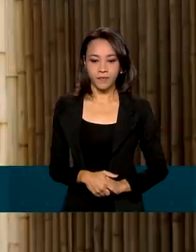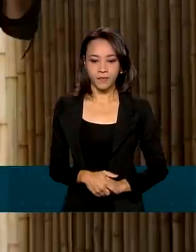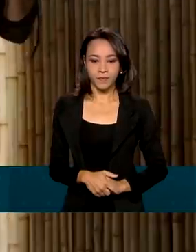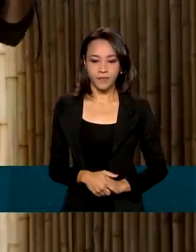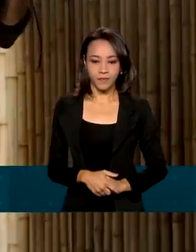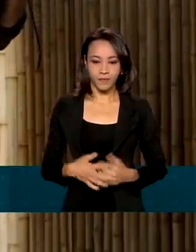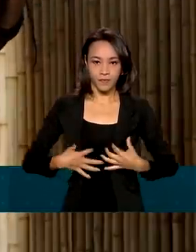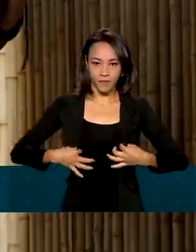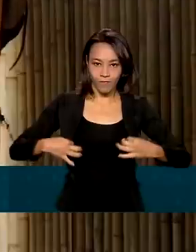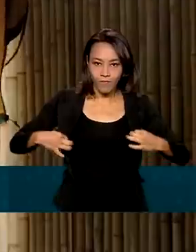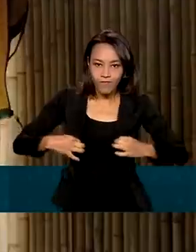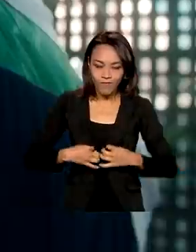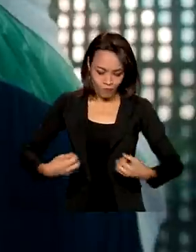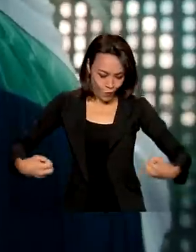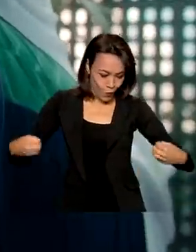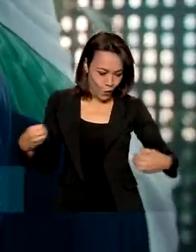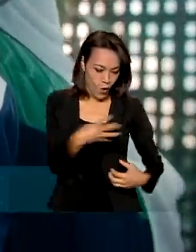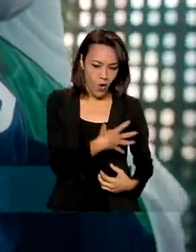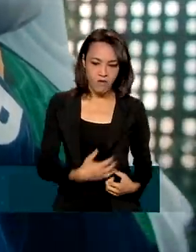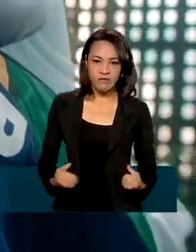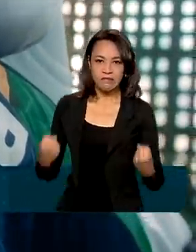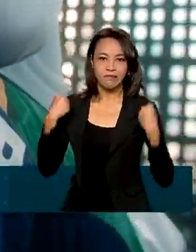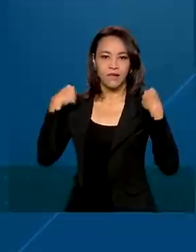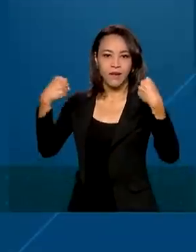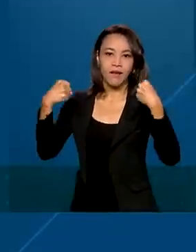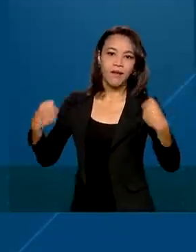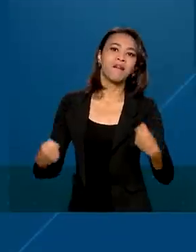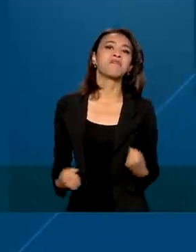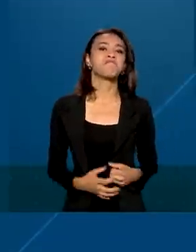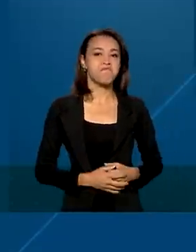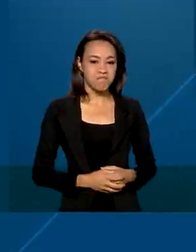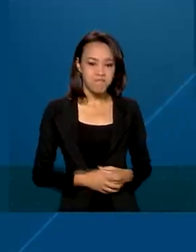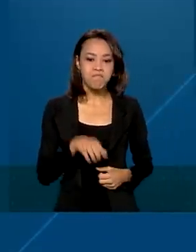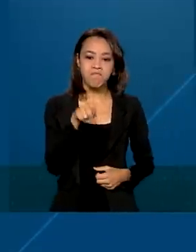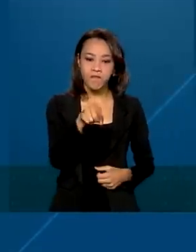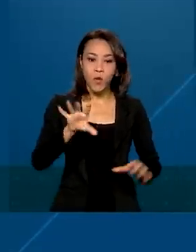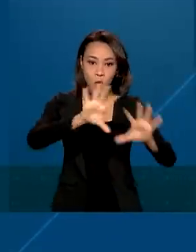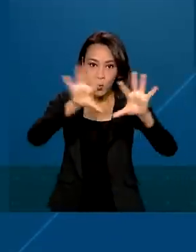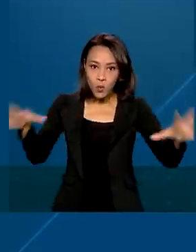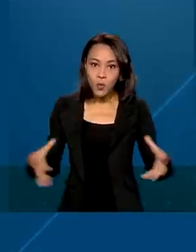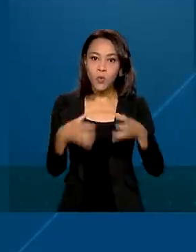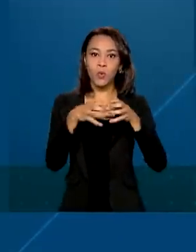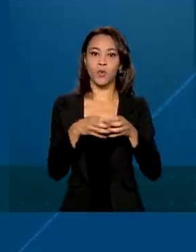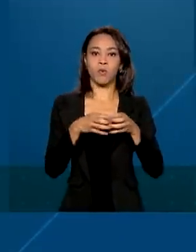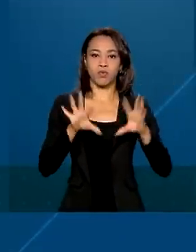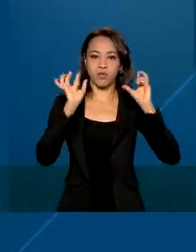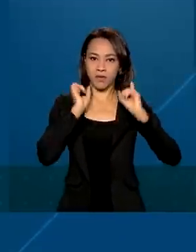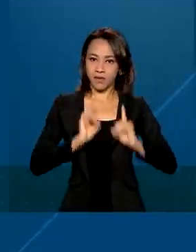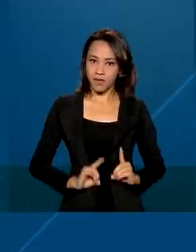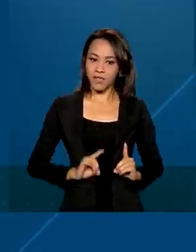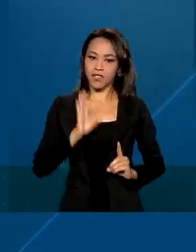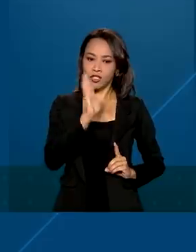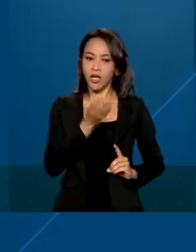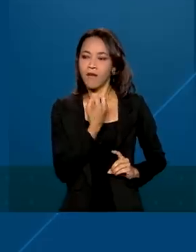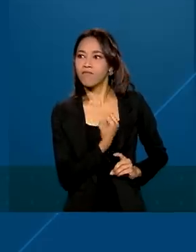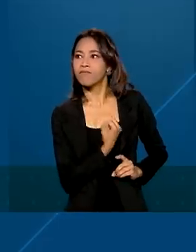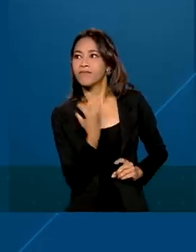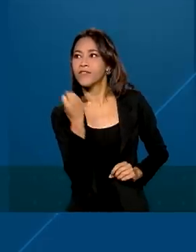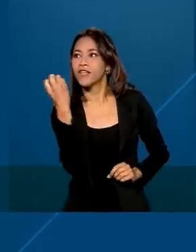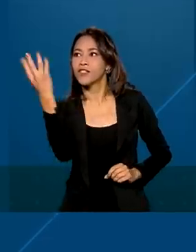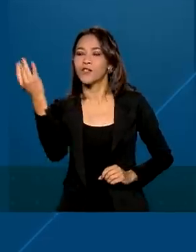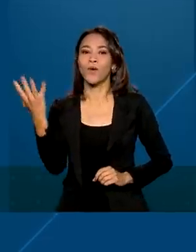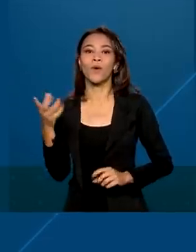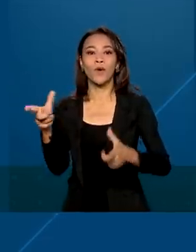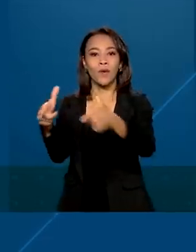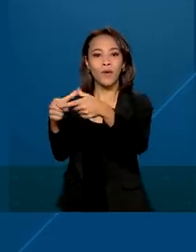Uniformes novos, muita garra e pé na estrada. Parte da delegação paralímpica brasileira já embarcou para Tóquio,